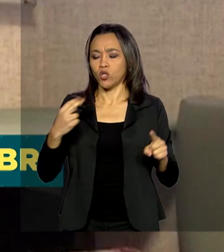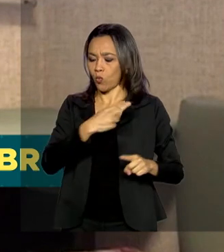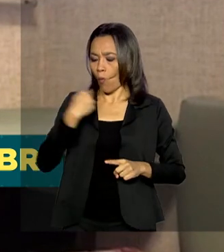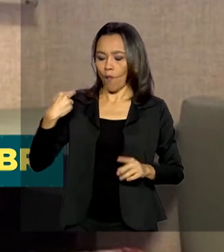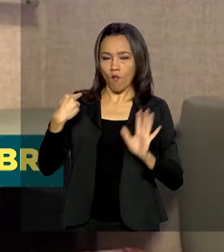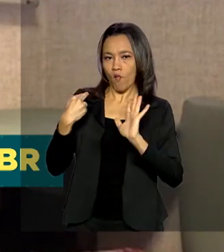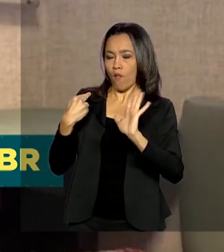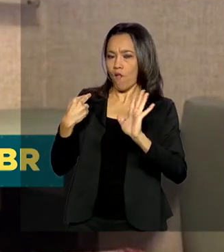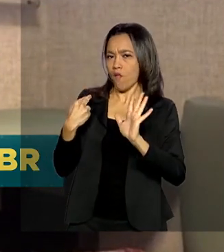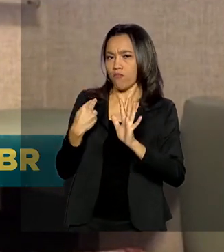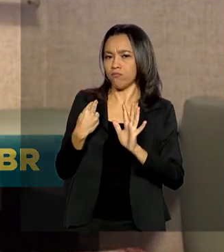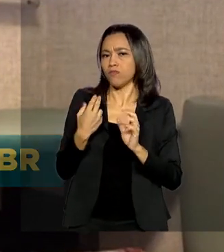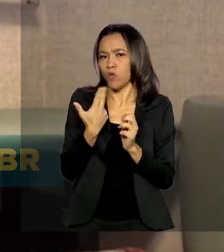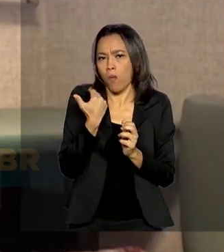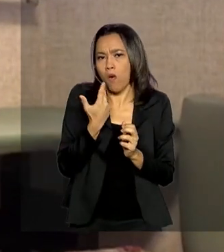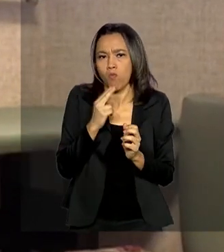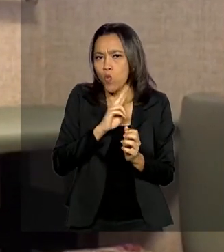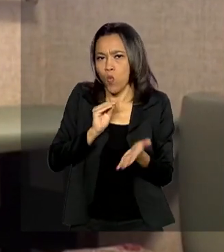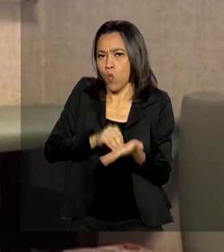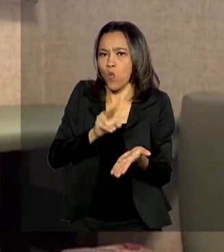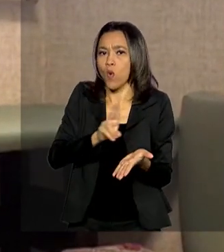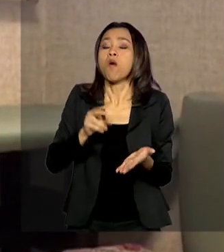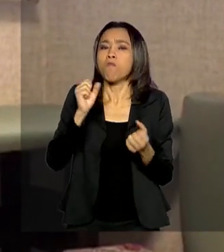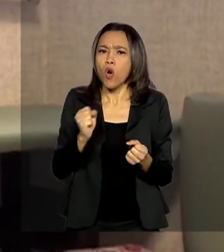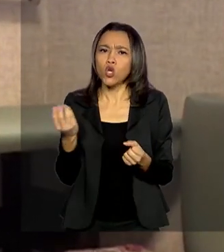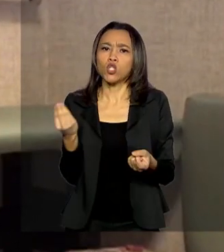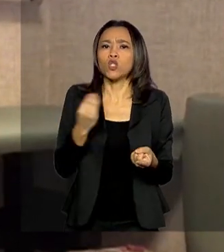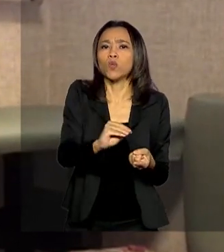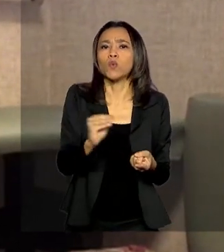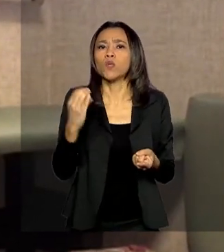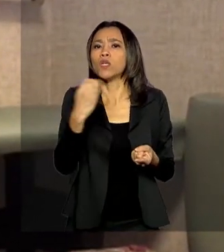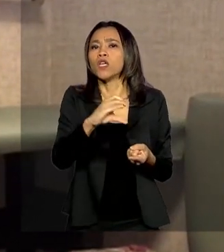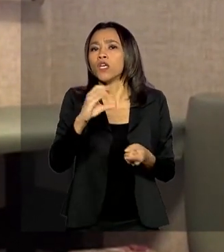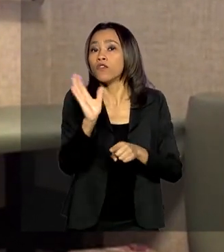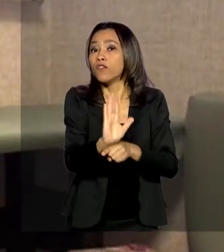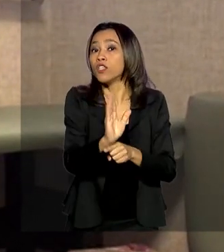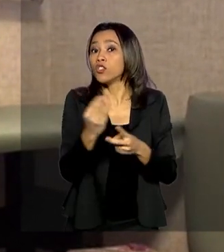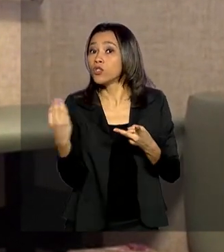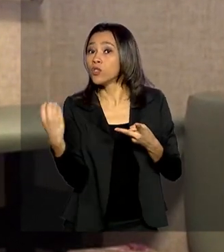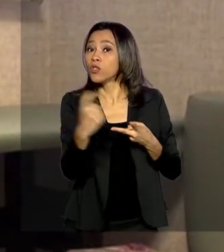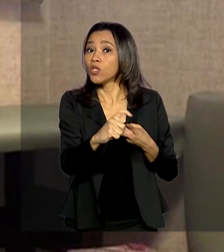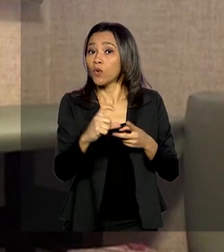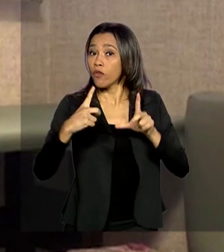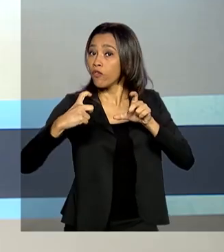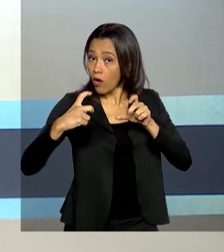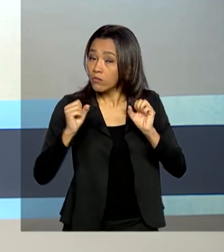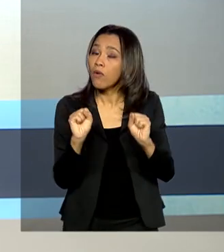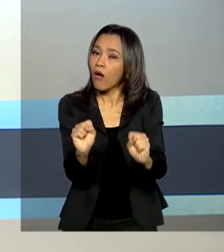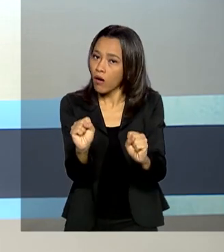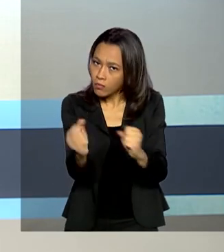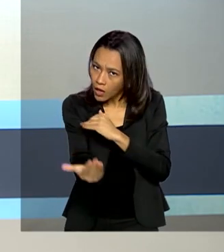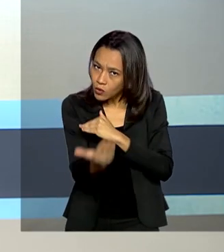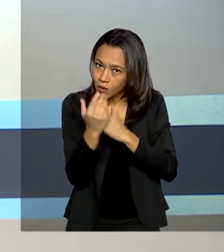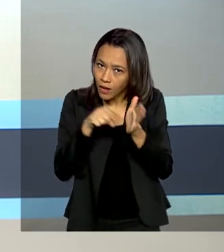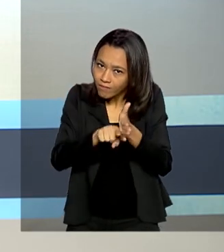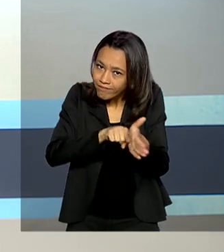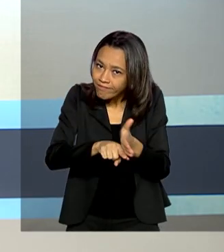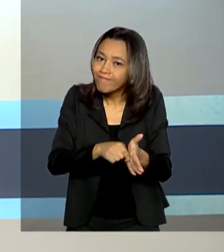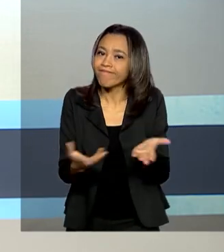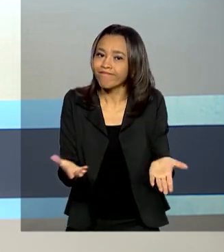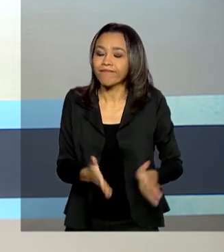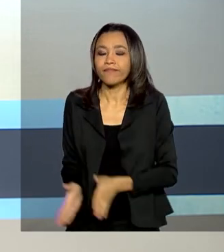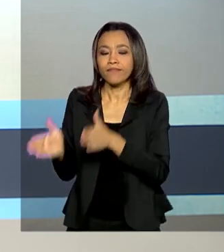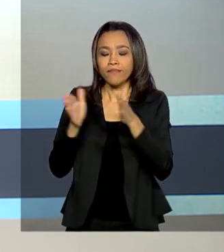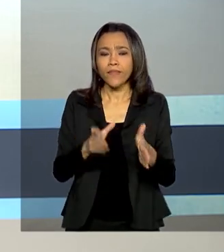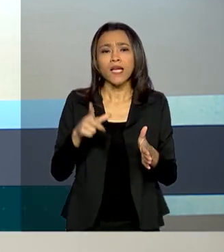e é bem rápido. É possível até incluir vídeos e fotos para ajudar a atuação das autoridades. E para ter acesso